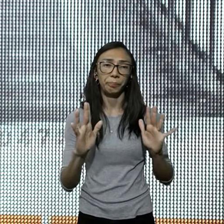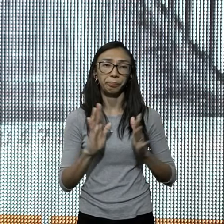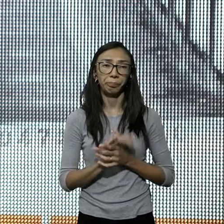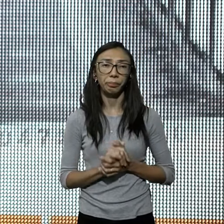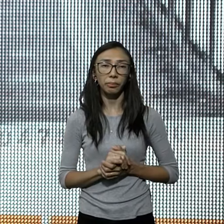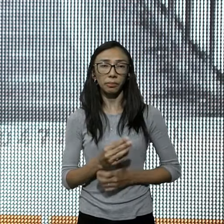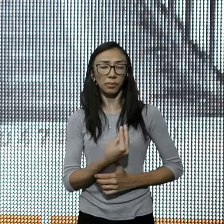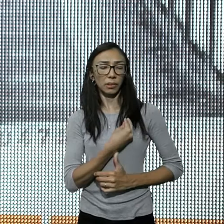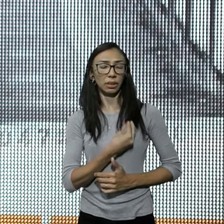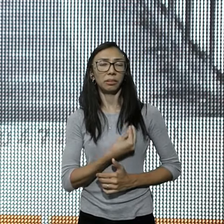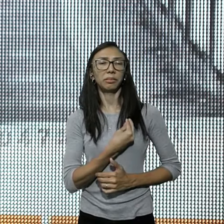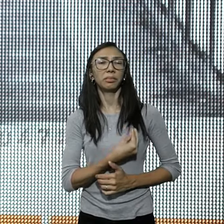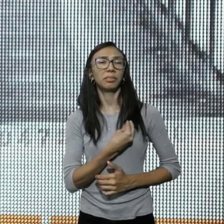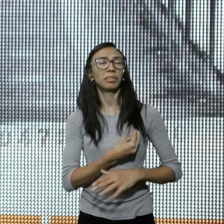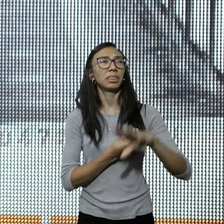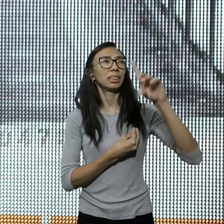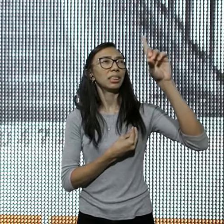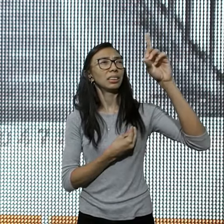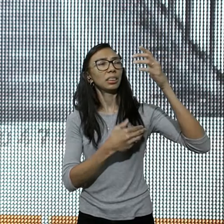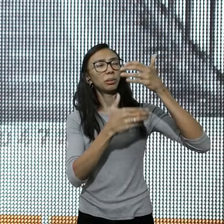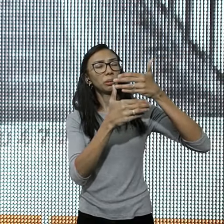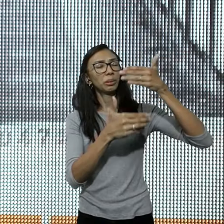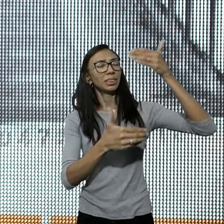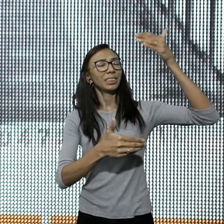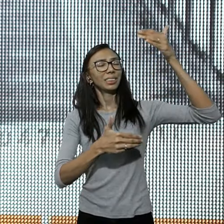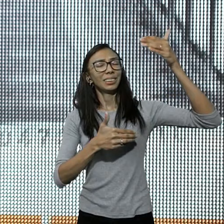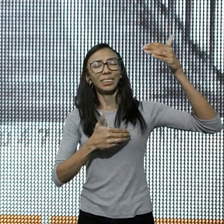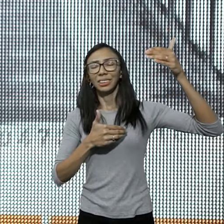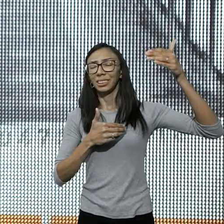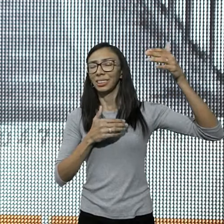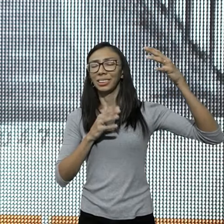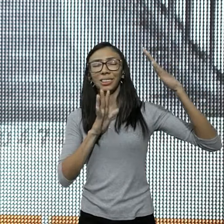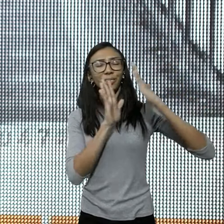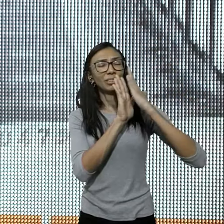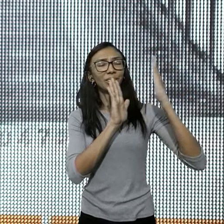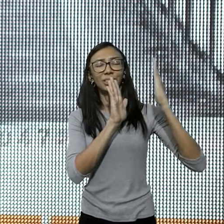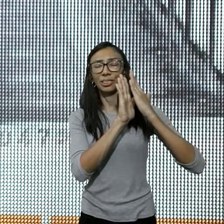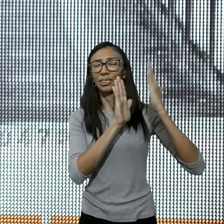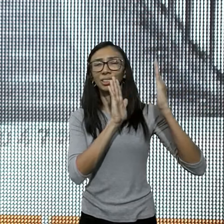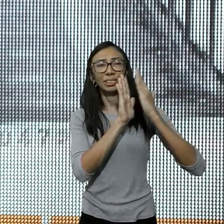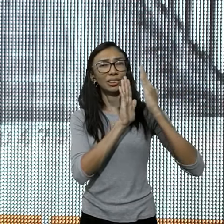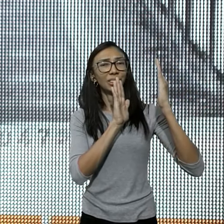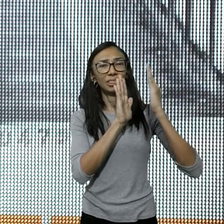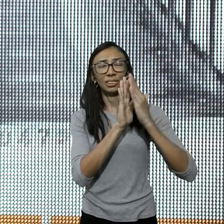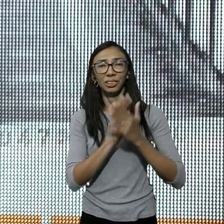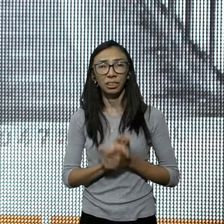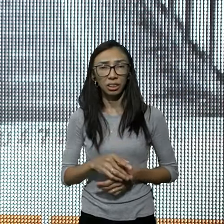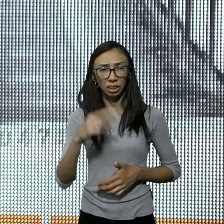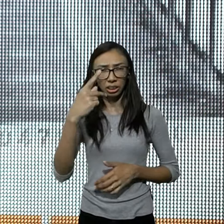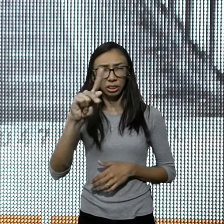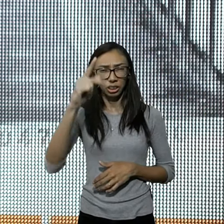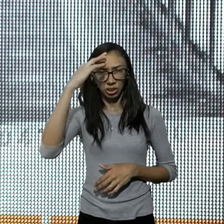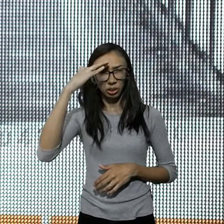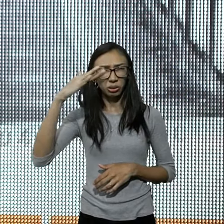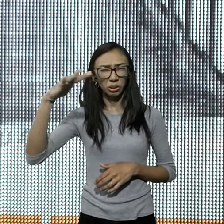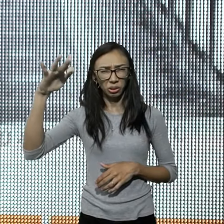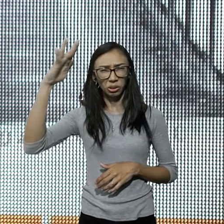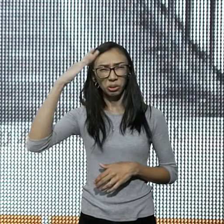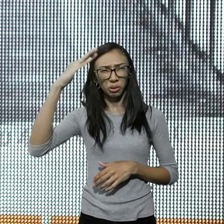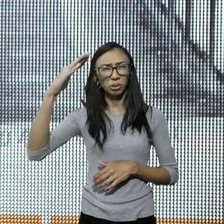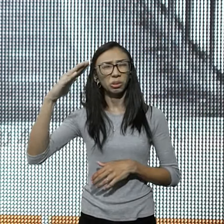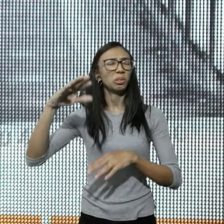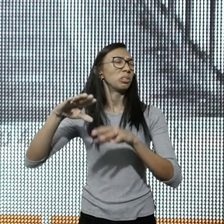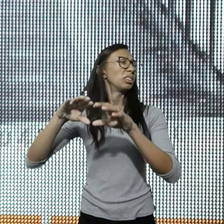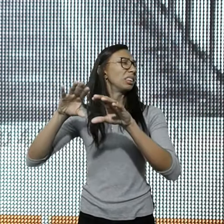vida, fora dessa presença, não existe plano B, ei, pega o teu plano B aí, a tua lista de planos, sabe o que você faz,